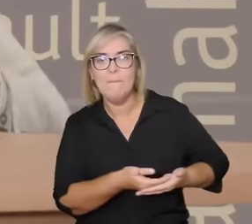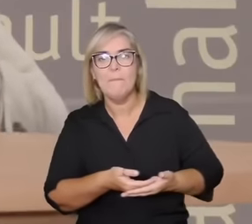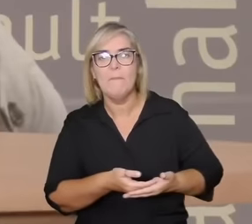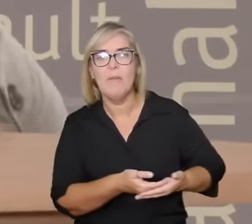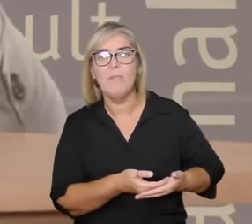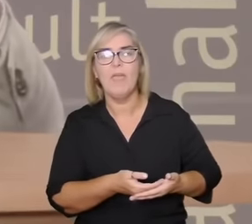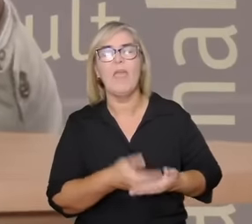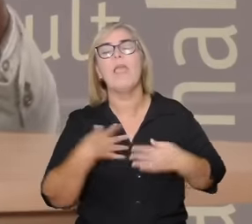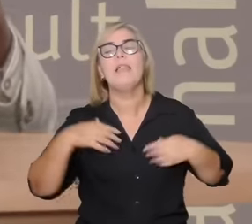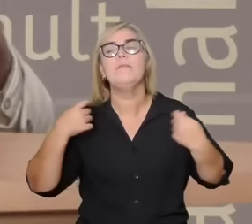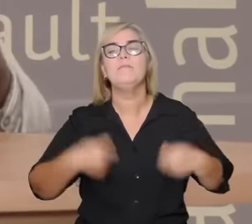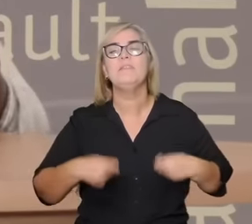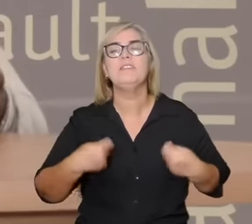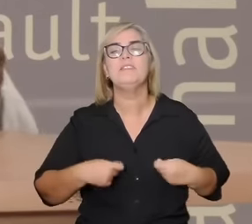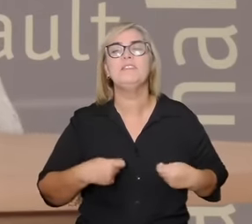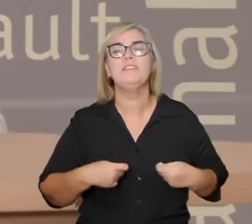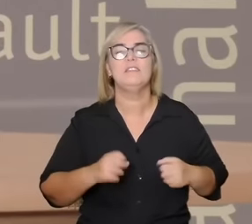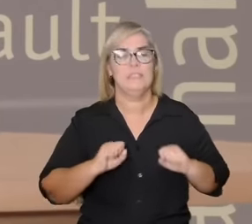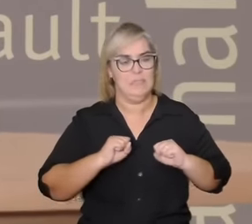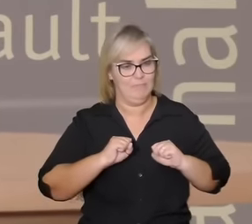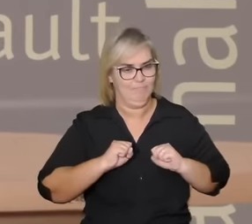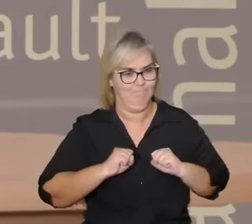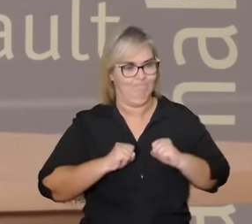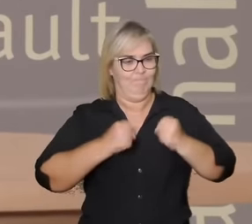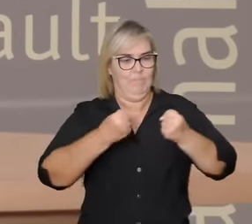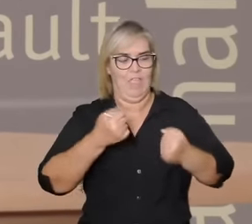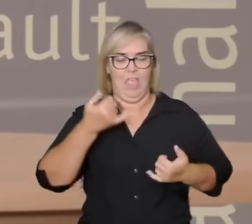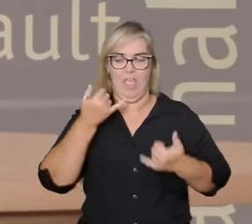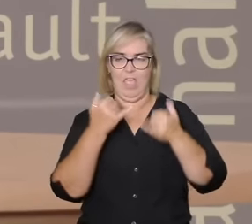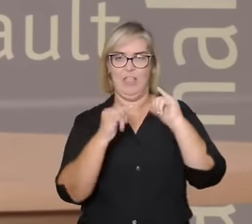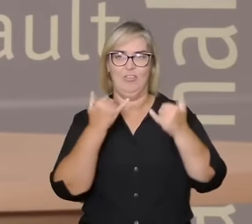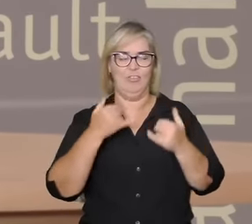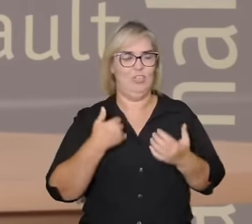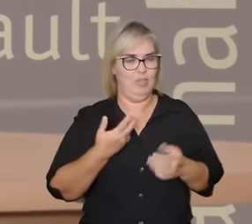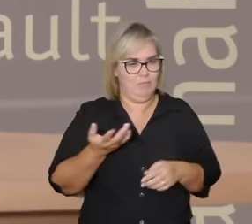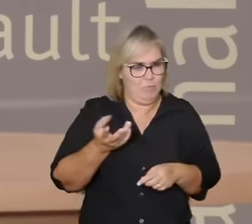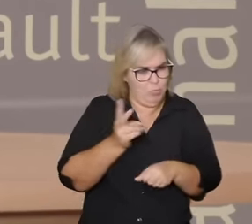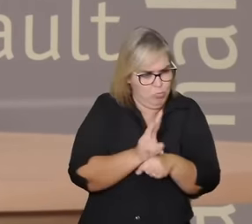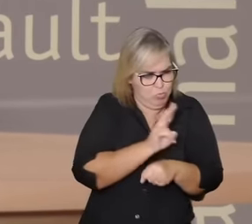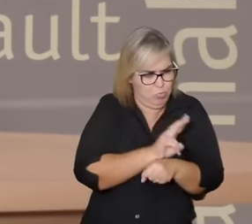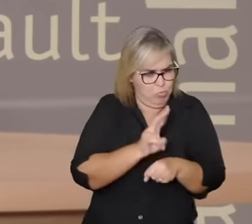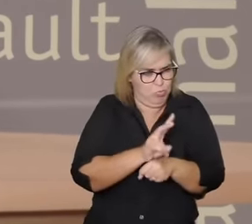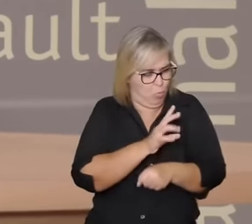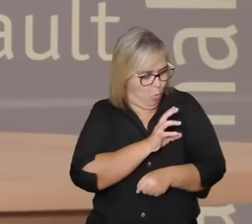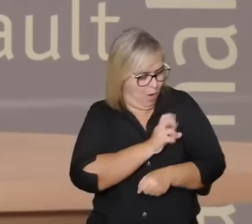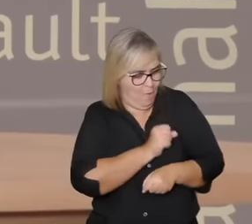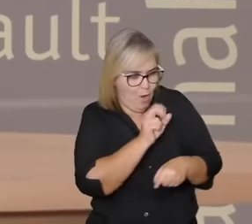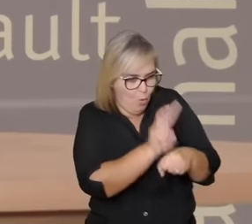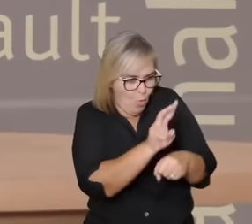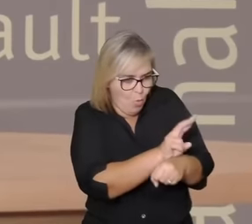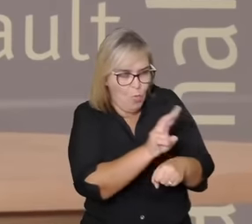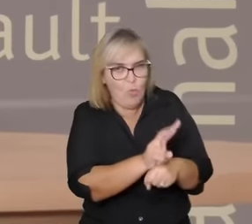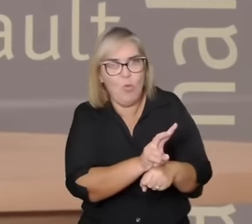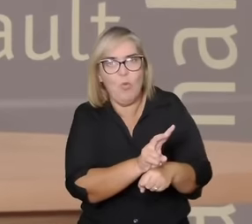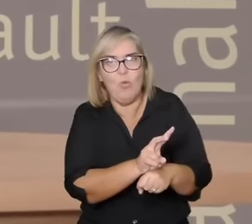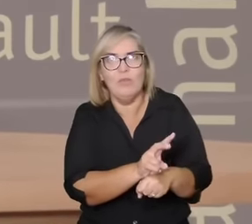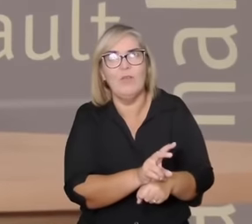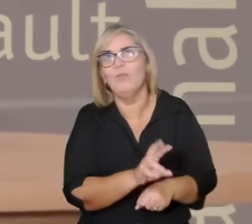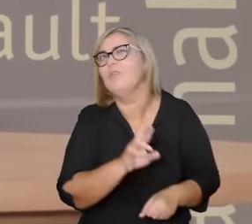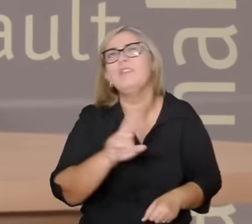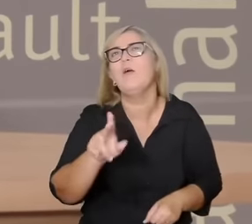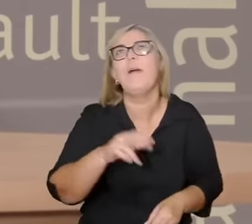tem que usar os seus recursos a sua energia para fazê-lo então o que muda não é a categoria do amor mas é assim